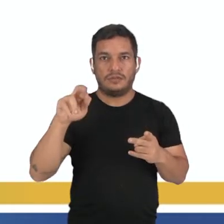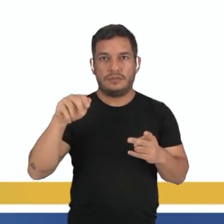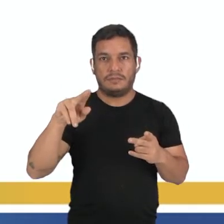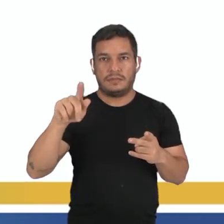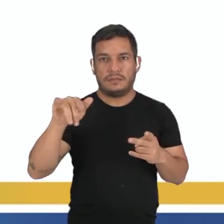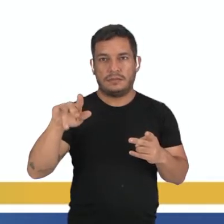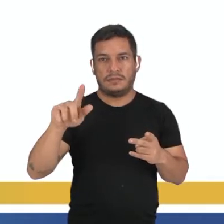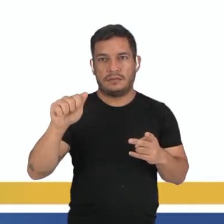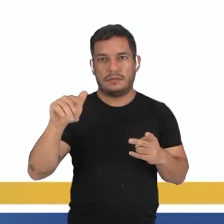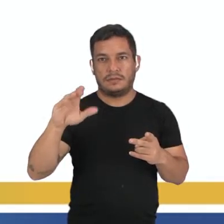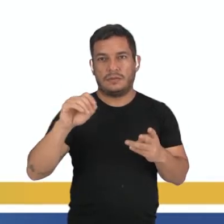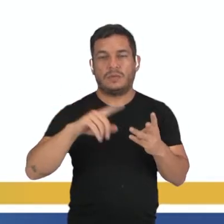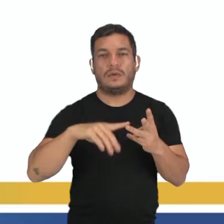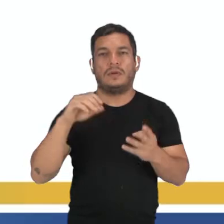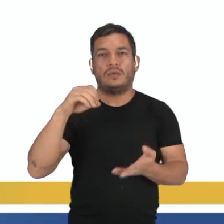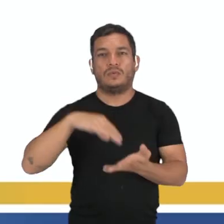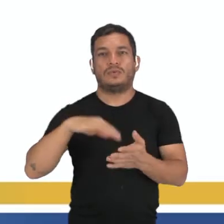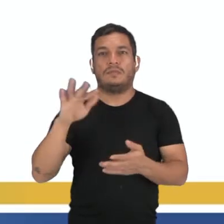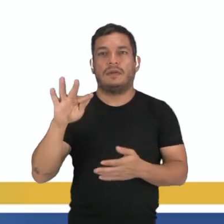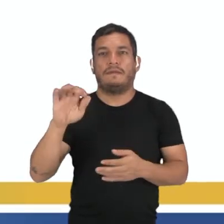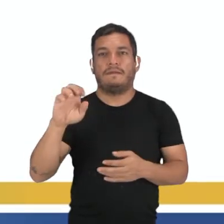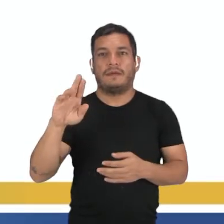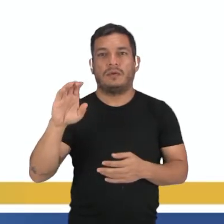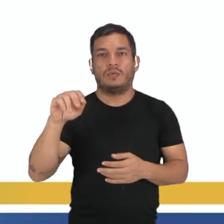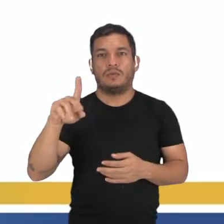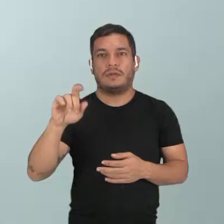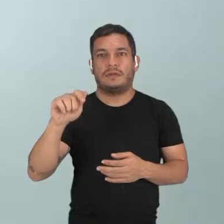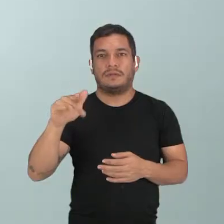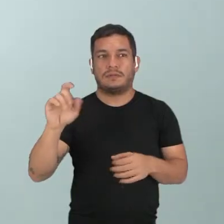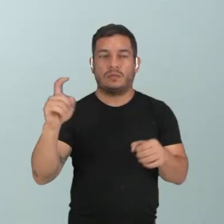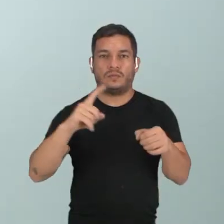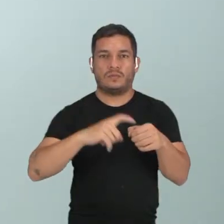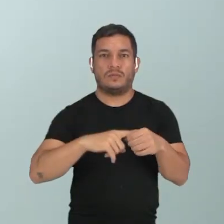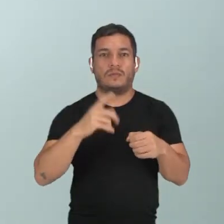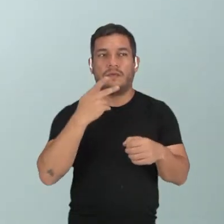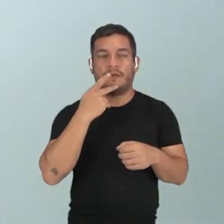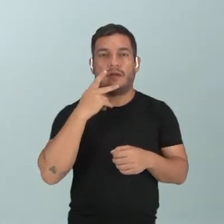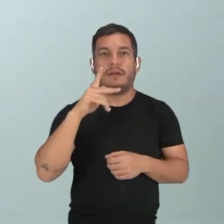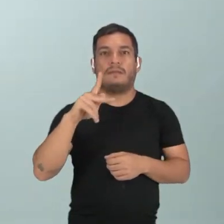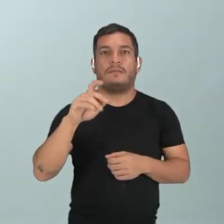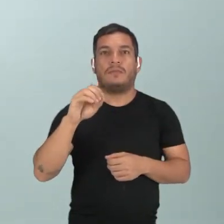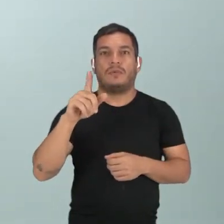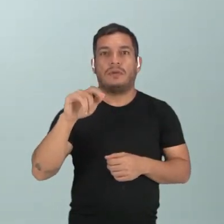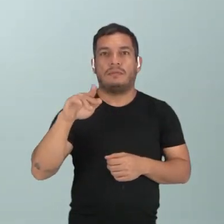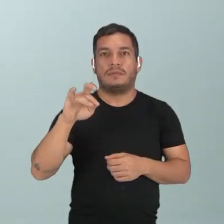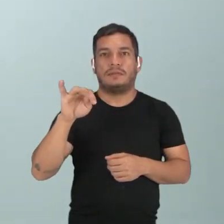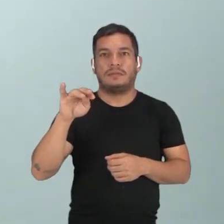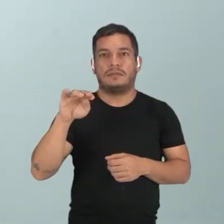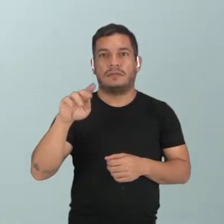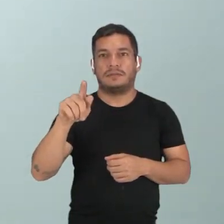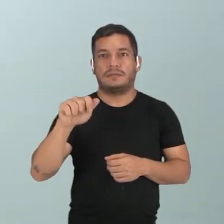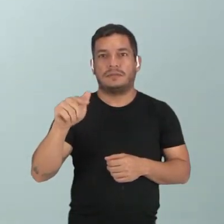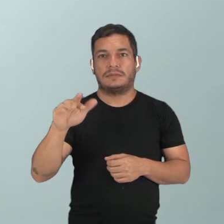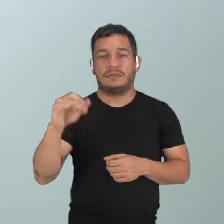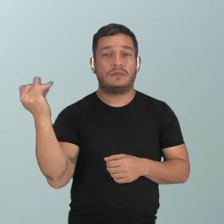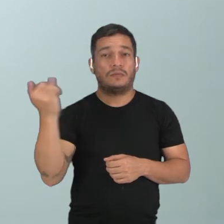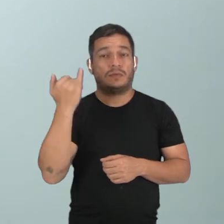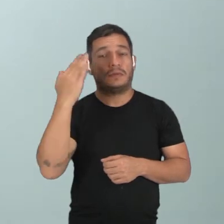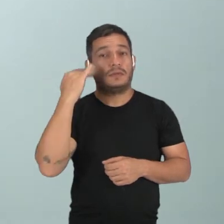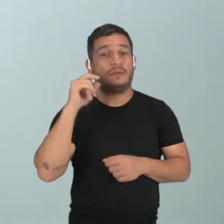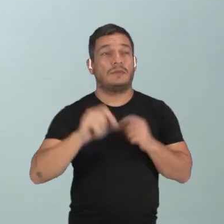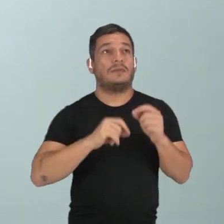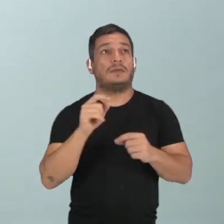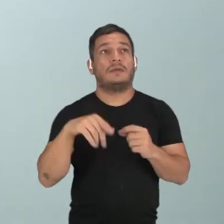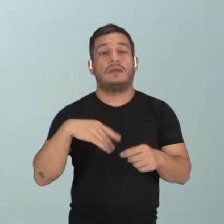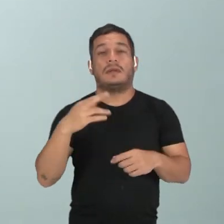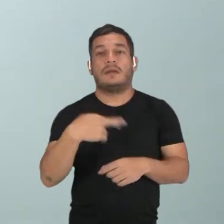poli e por último a fecundação. Quando a gente fala aí da polinização, o que que é importante? É importante a gente saber que é a